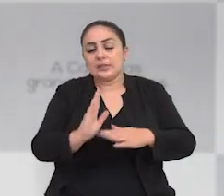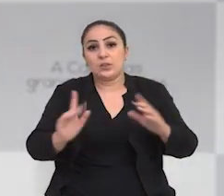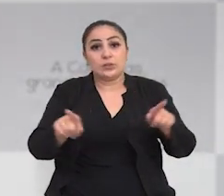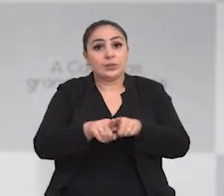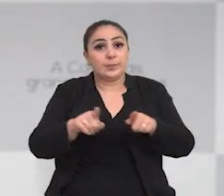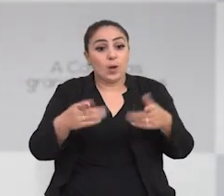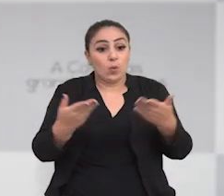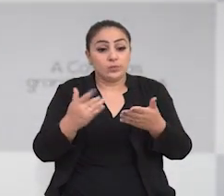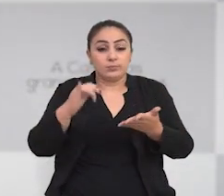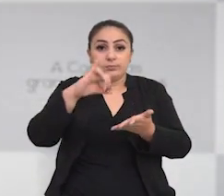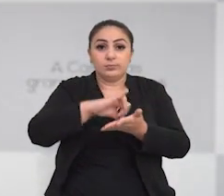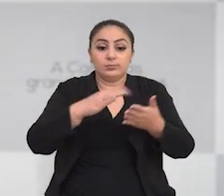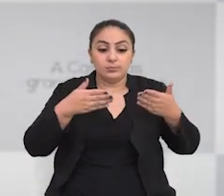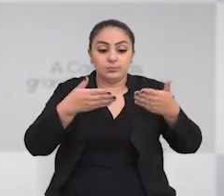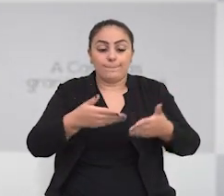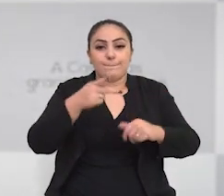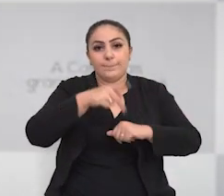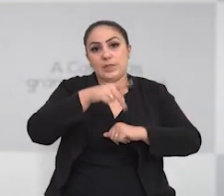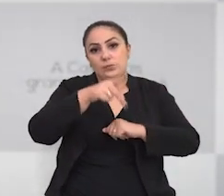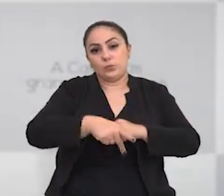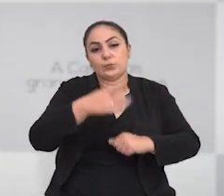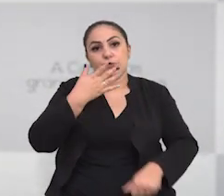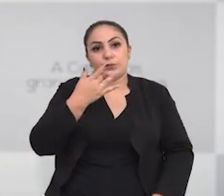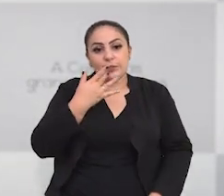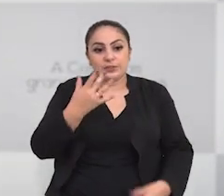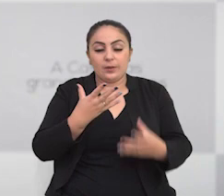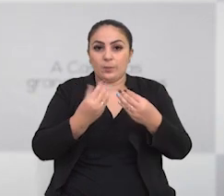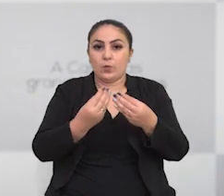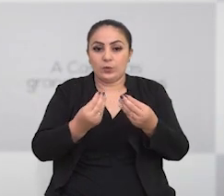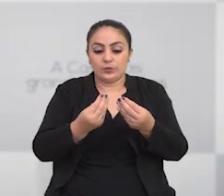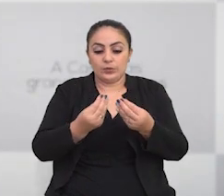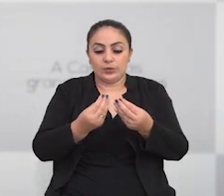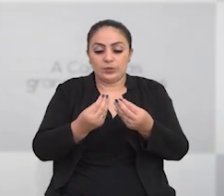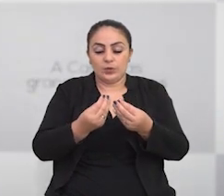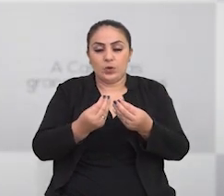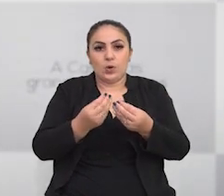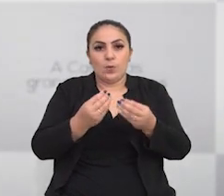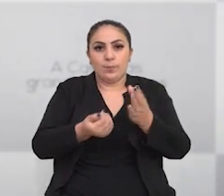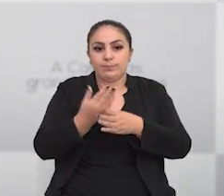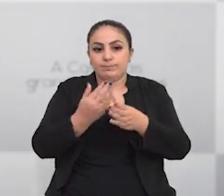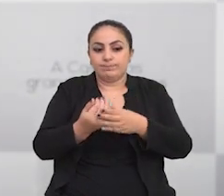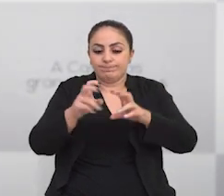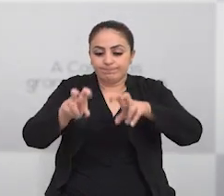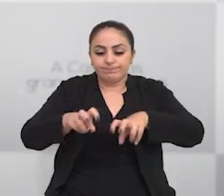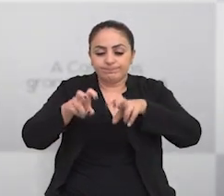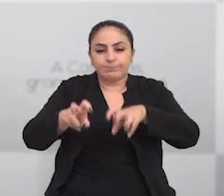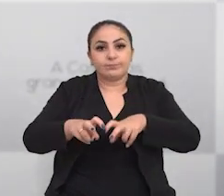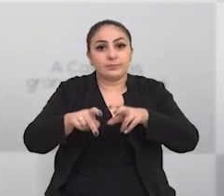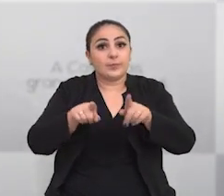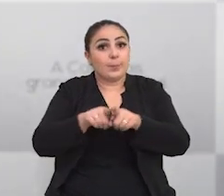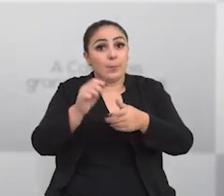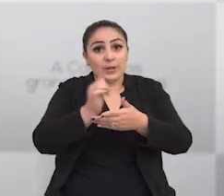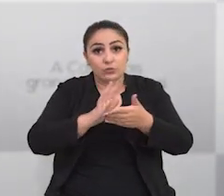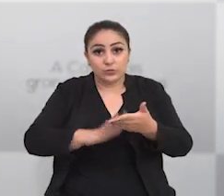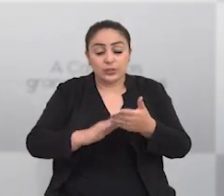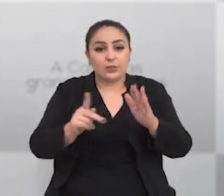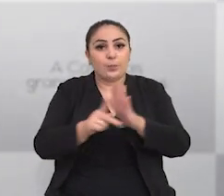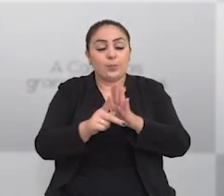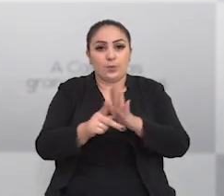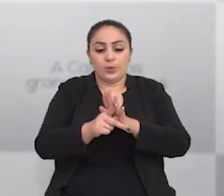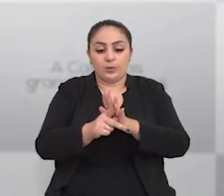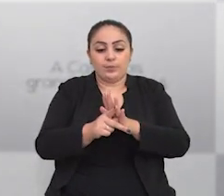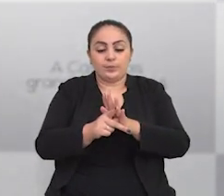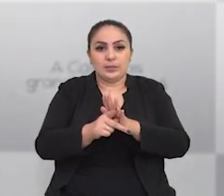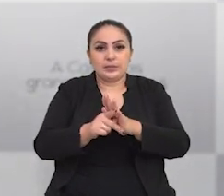Brasil, e hoje ela está centralizada em Passfundo, que facilita muito, hoje, o produtor ter alguma atividade